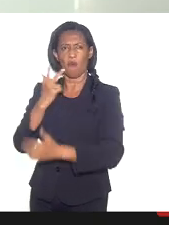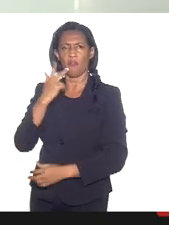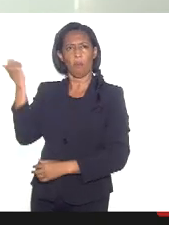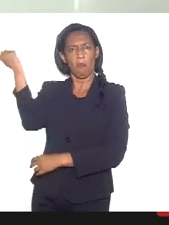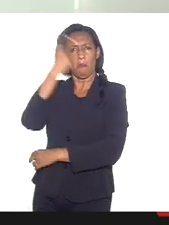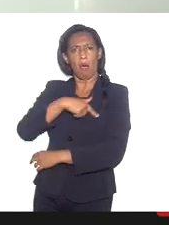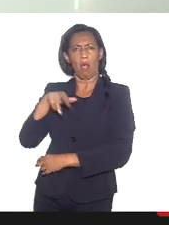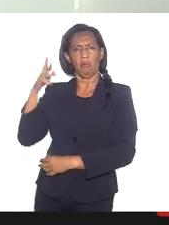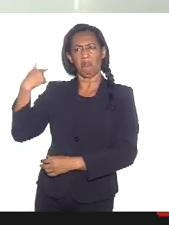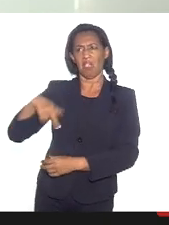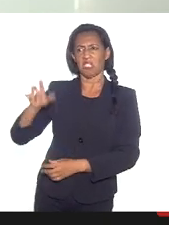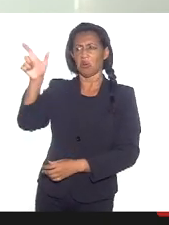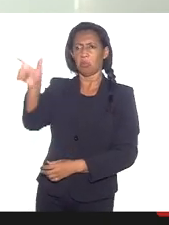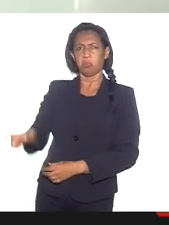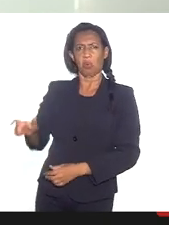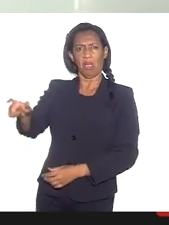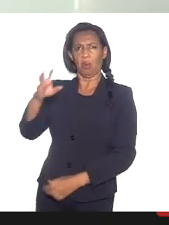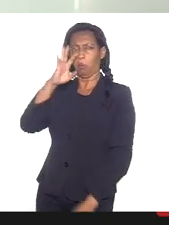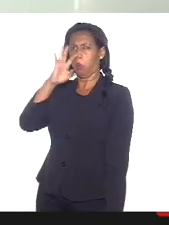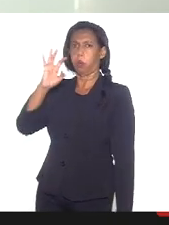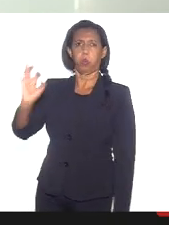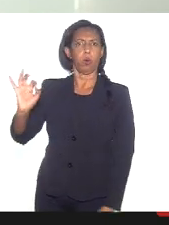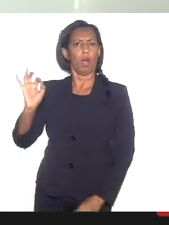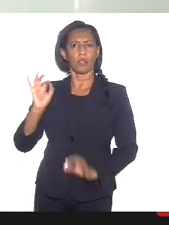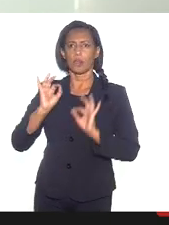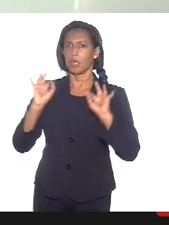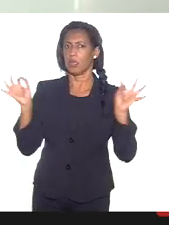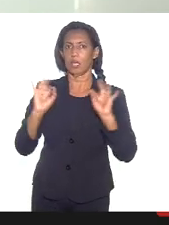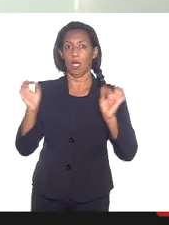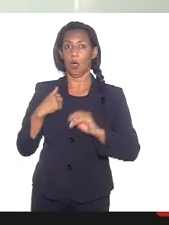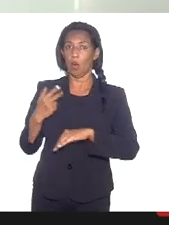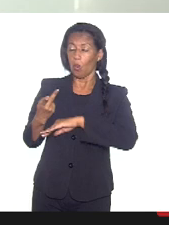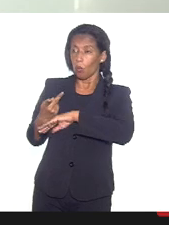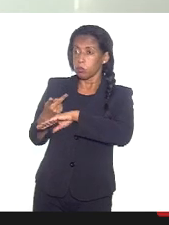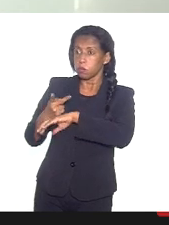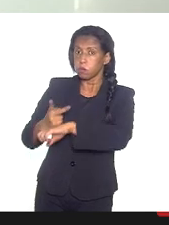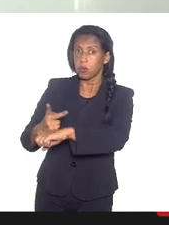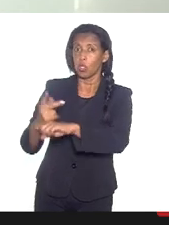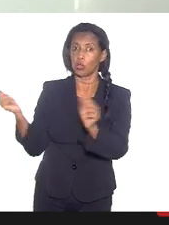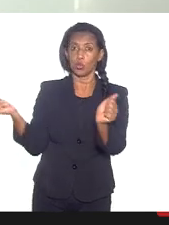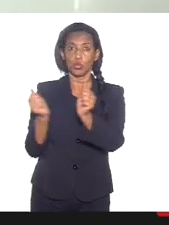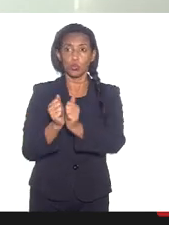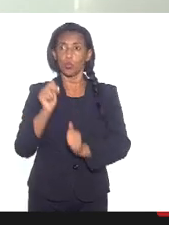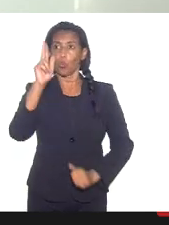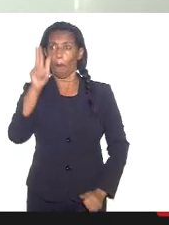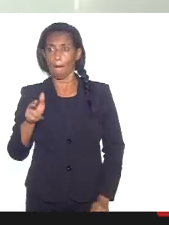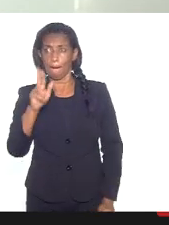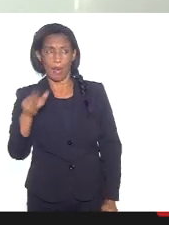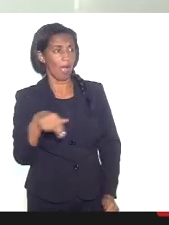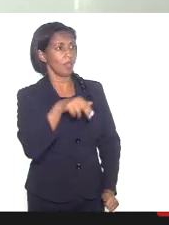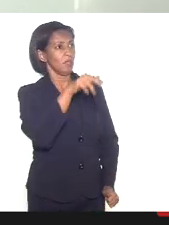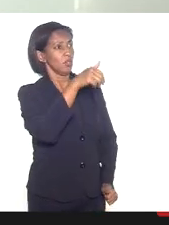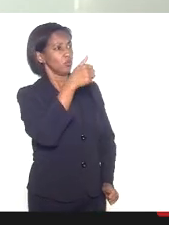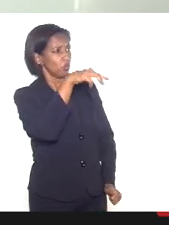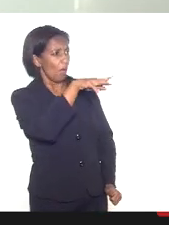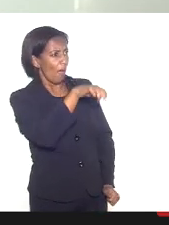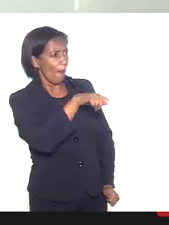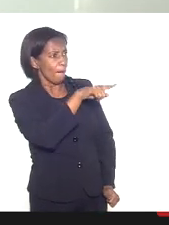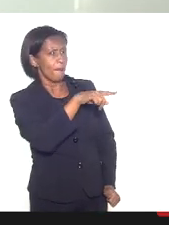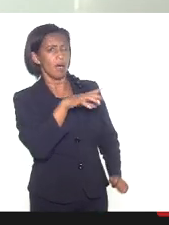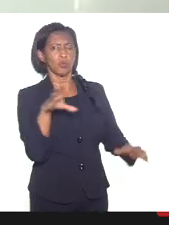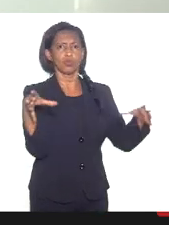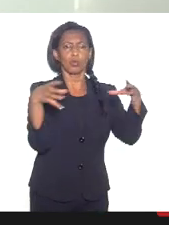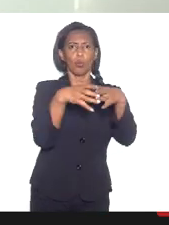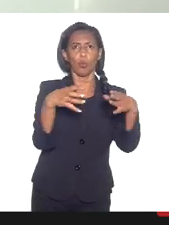do outro, eu não condeno o outro, eu busco, eu preciso buscar junto com o padre, junto com a mãe Nilce, junto com a